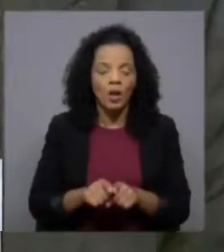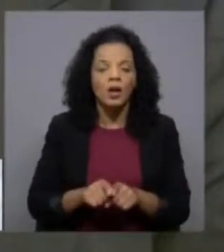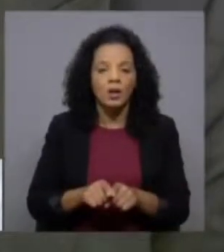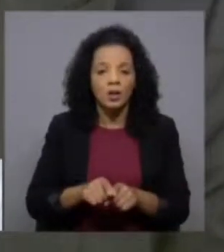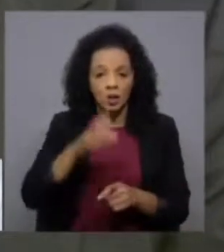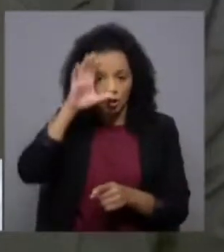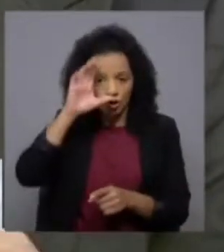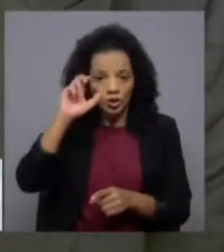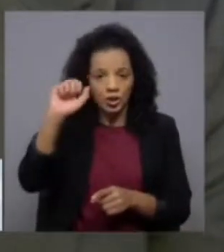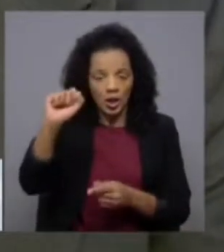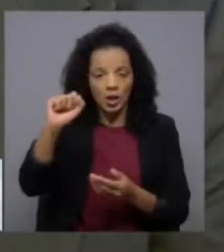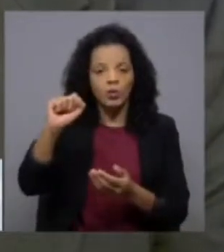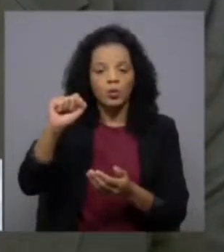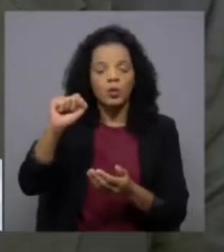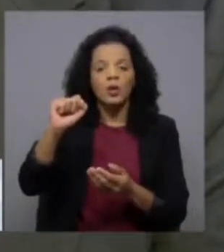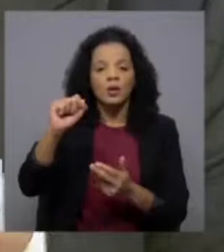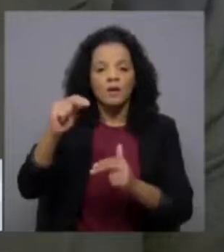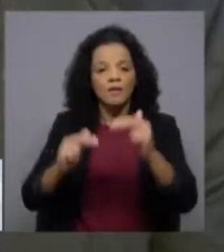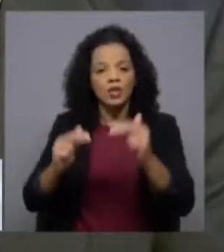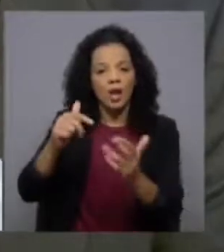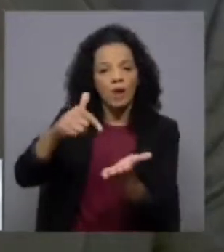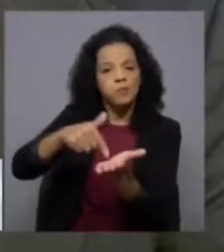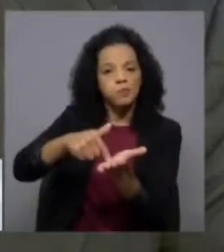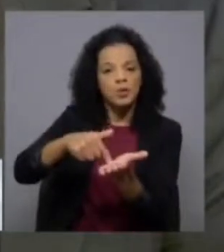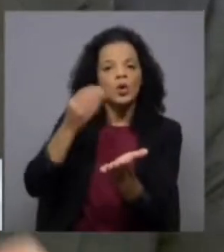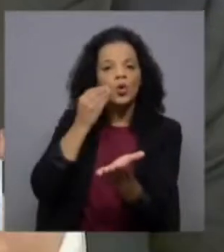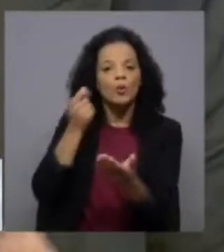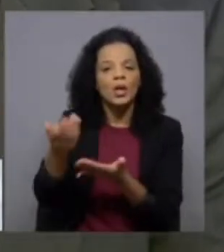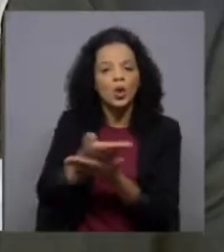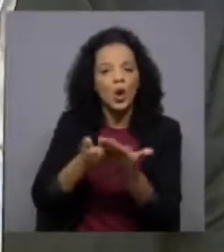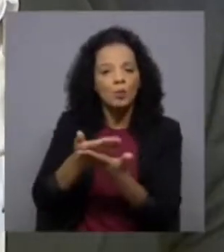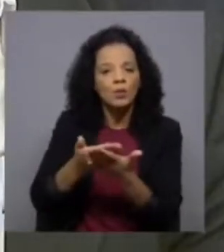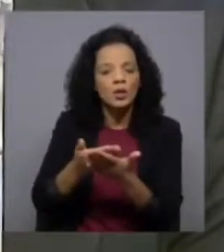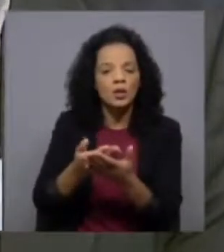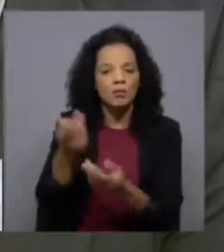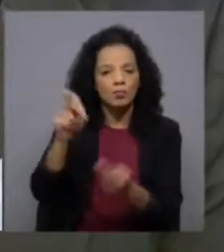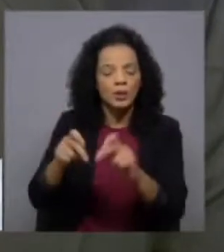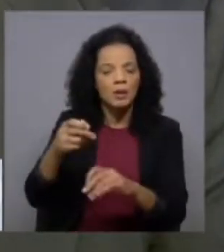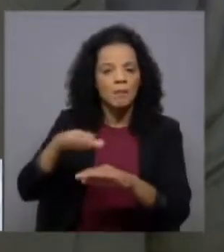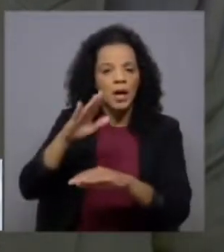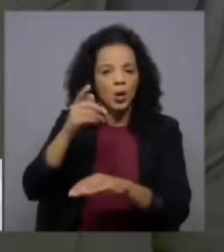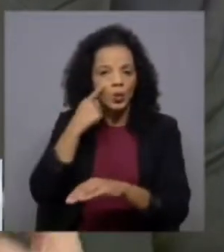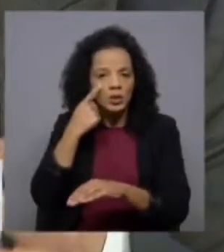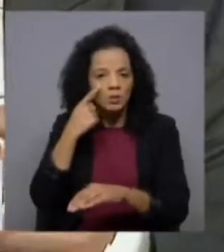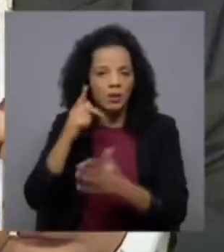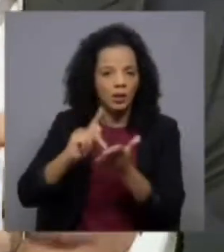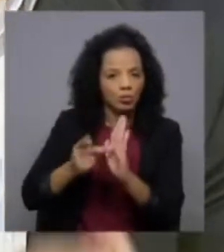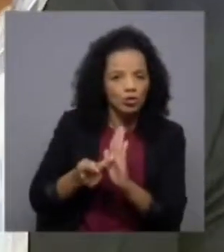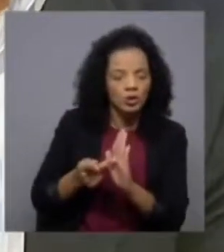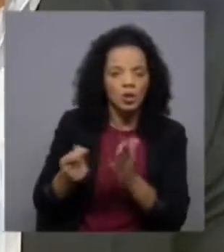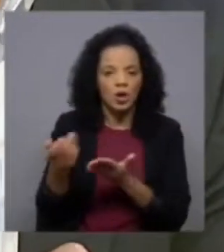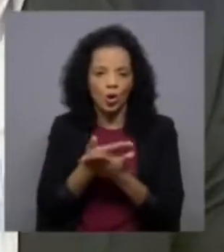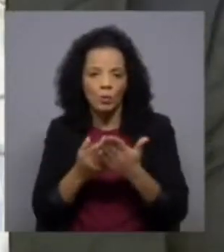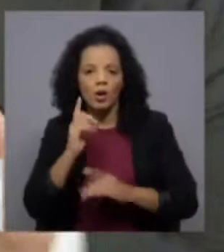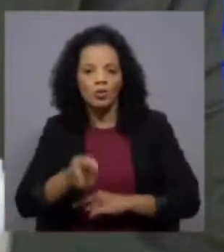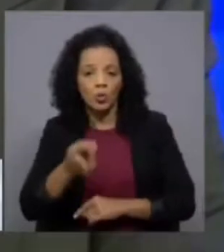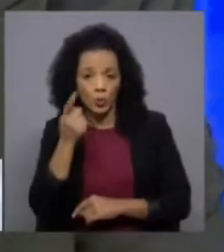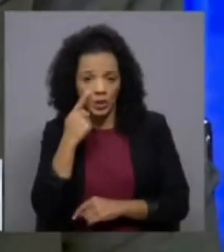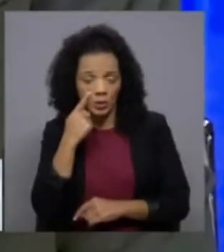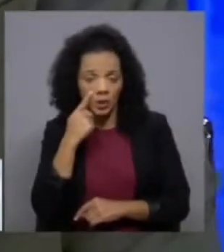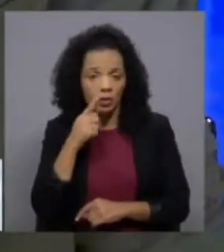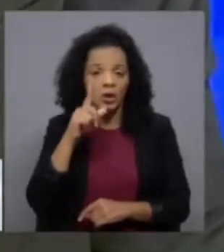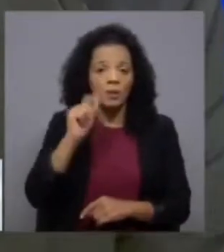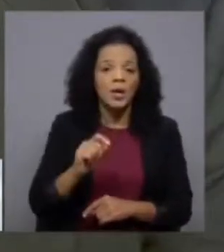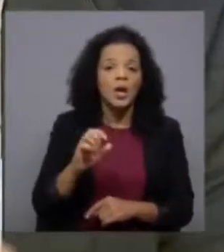Estado através de uma economia que seja mais especializada, tenha mais incorporação de conhecimento e tecnologia, uma economia do conhecimento e